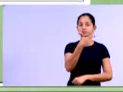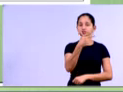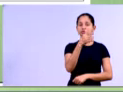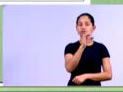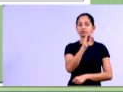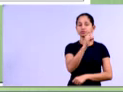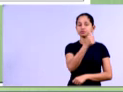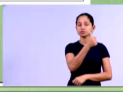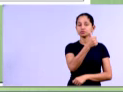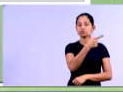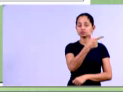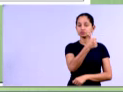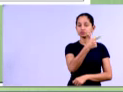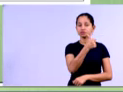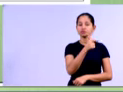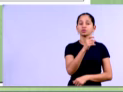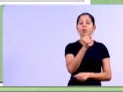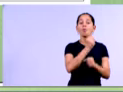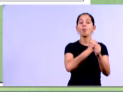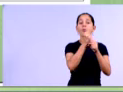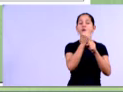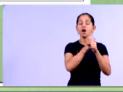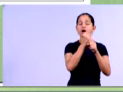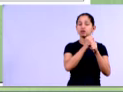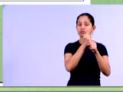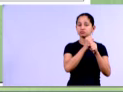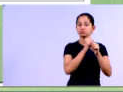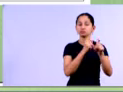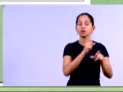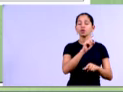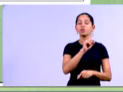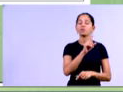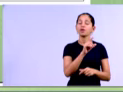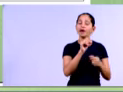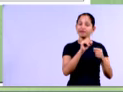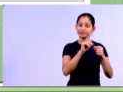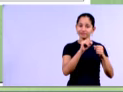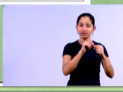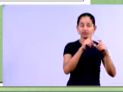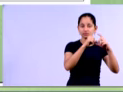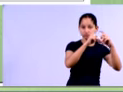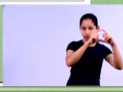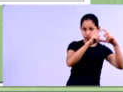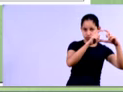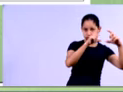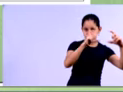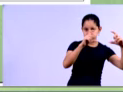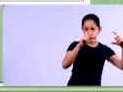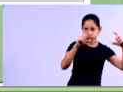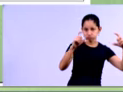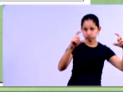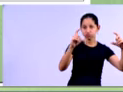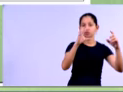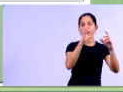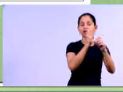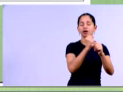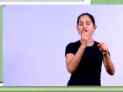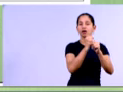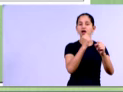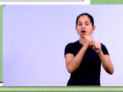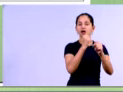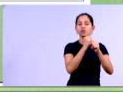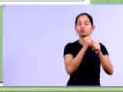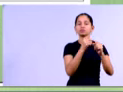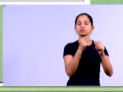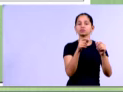nós fechamos aí com um lucro bruto de 1.152.336 reais.